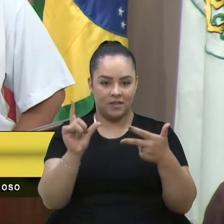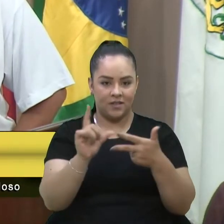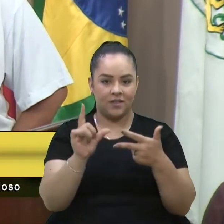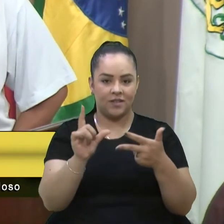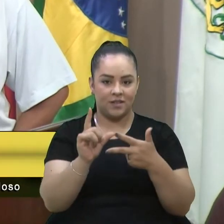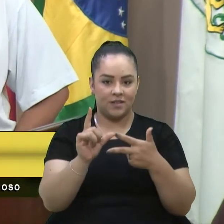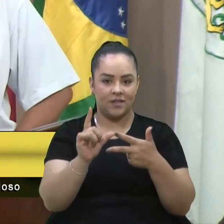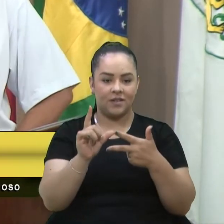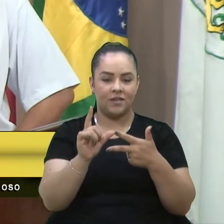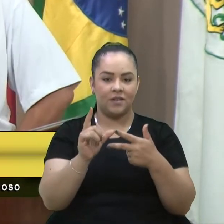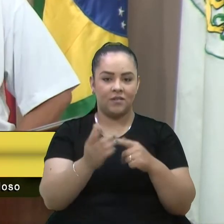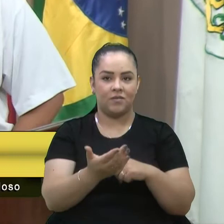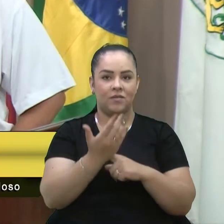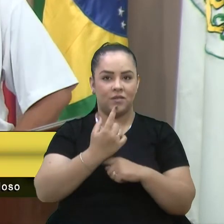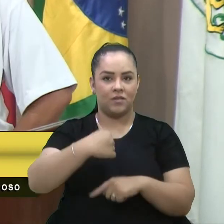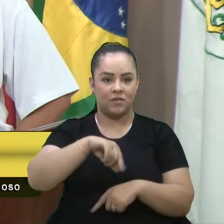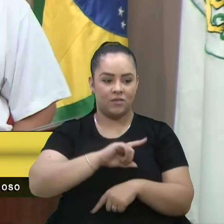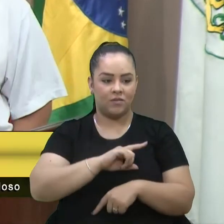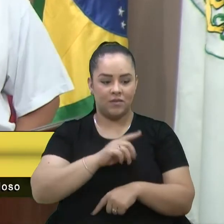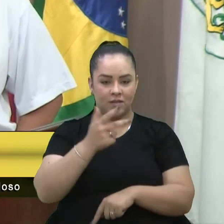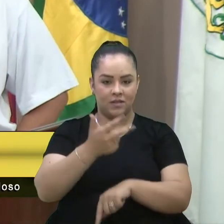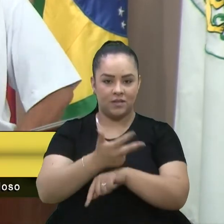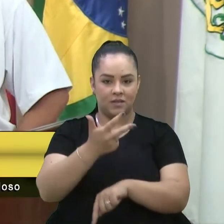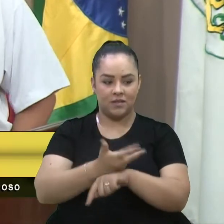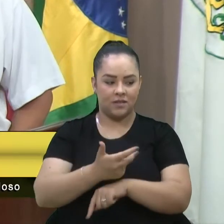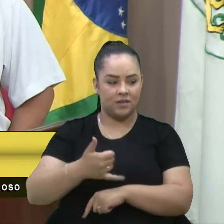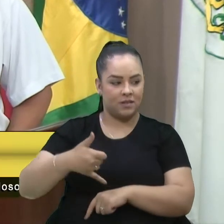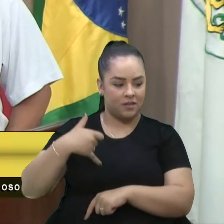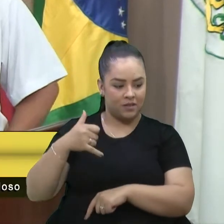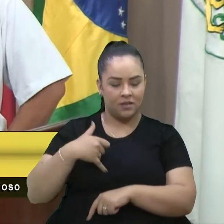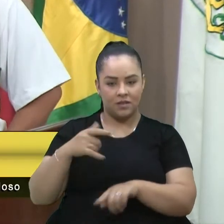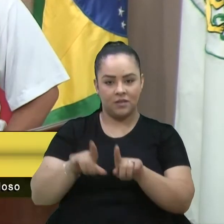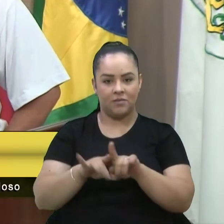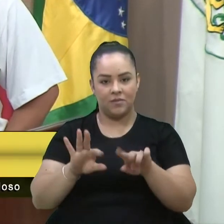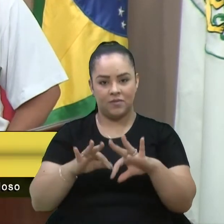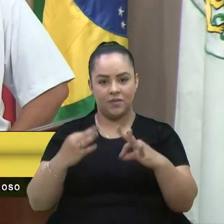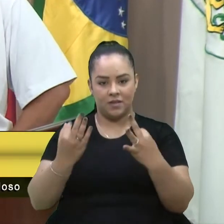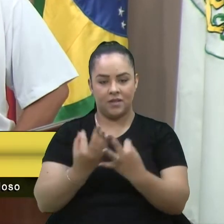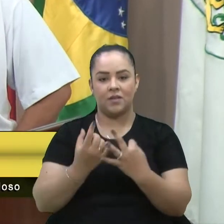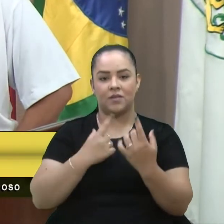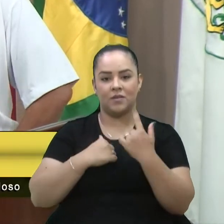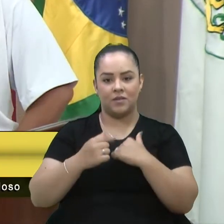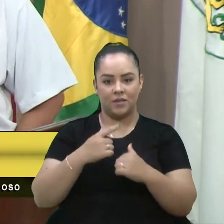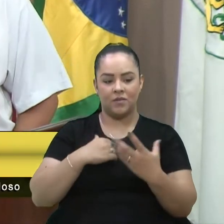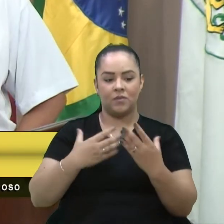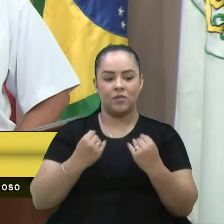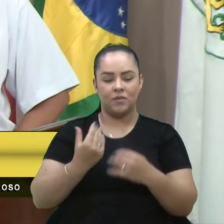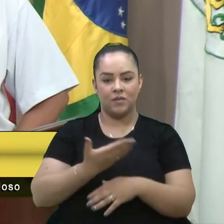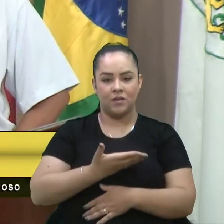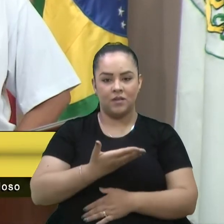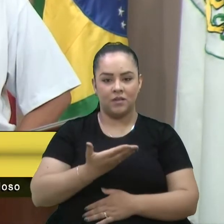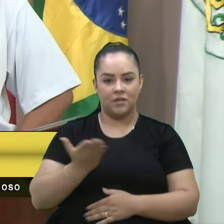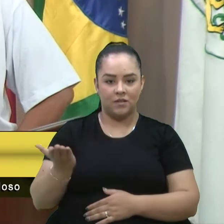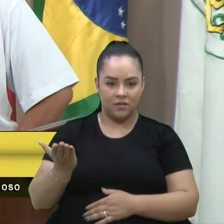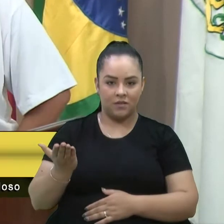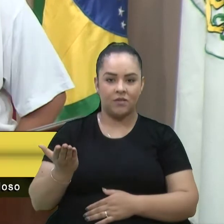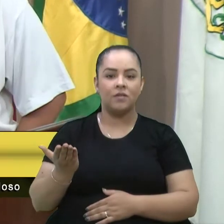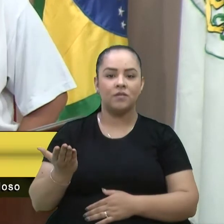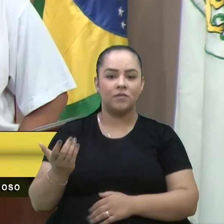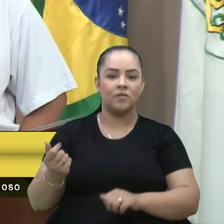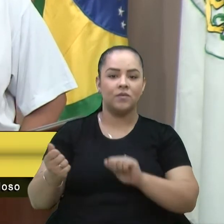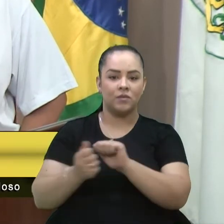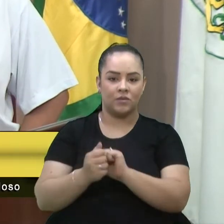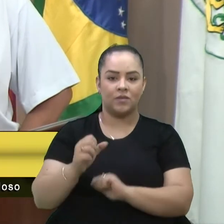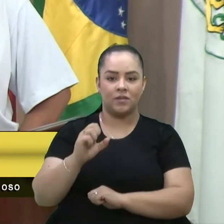nos auxiliar com os idosos, com essas famílias, e que eu gostaria muito que vocês fossem até a